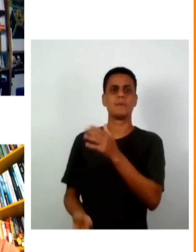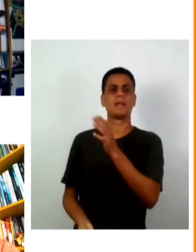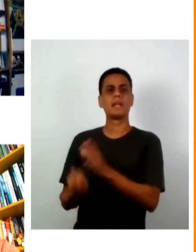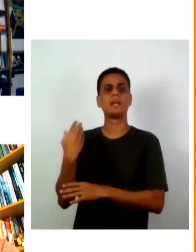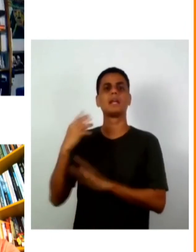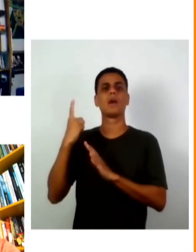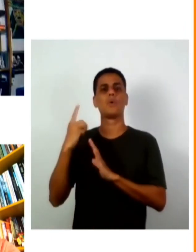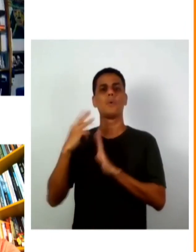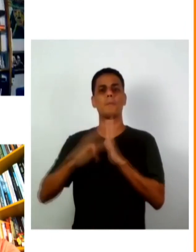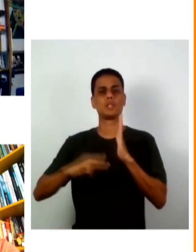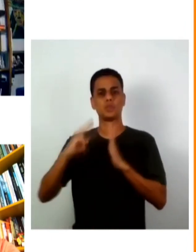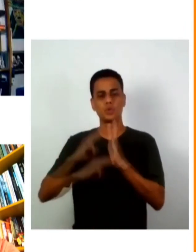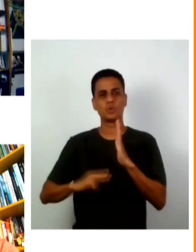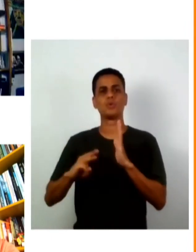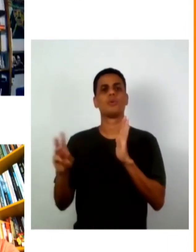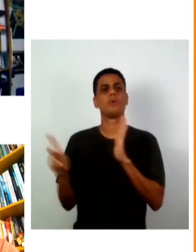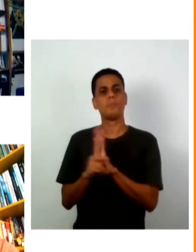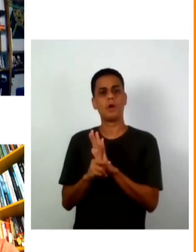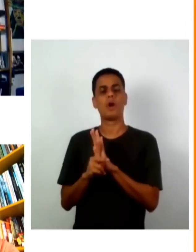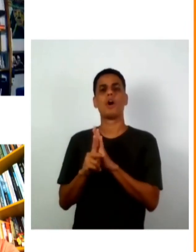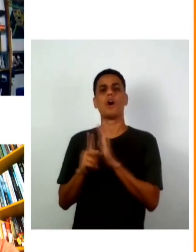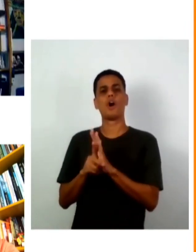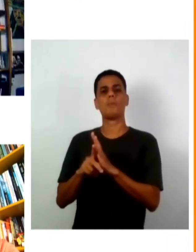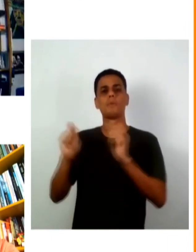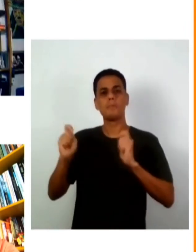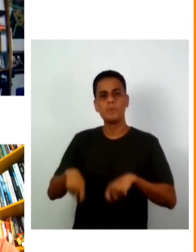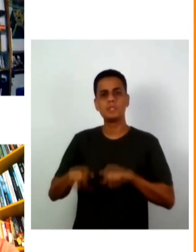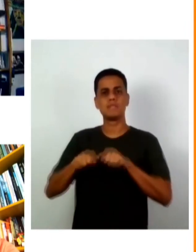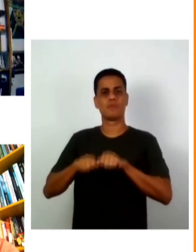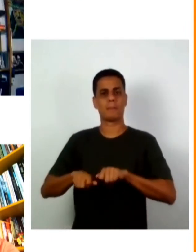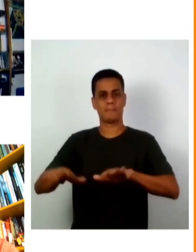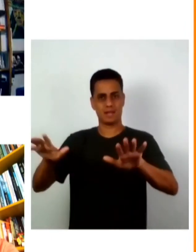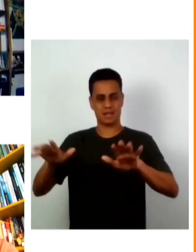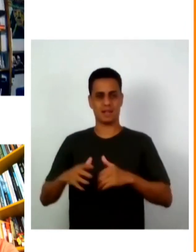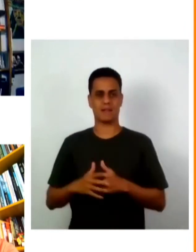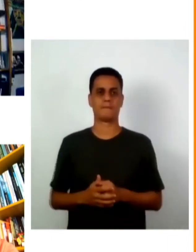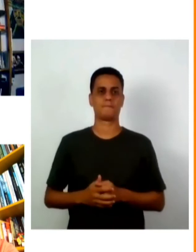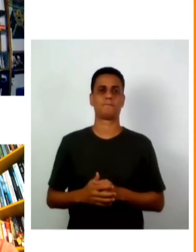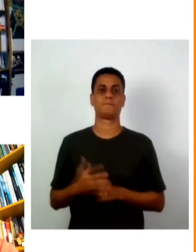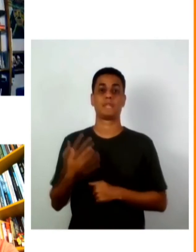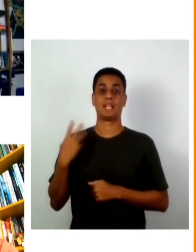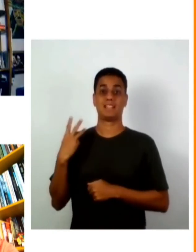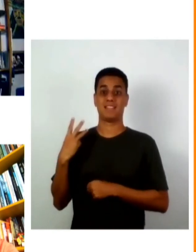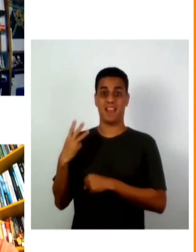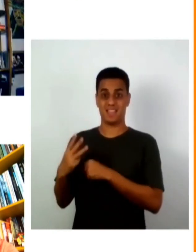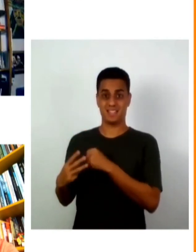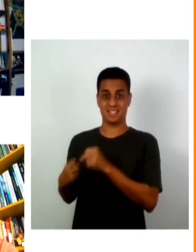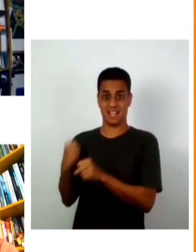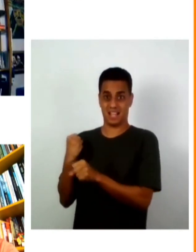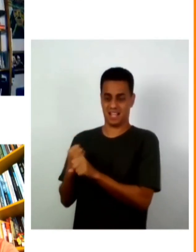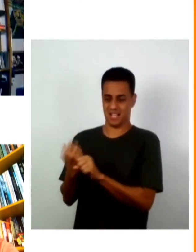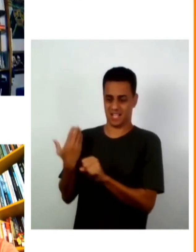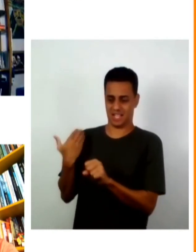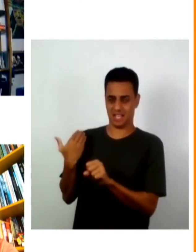um processo passivo de ser replicado nos últimos três anos a feira tem rodo os vários estados no